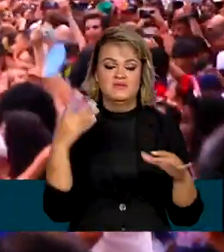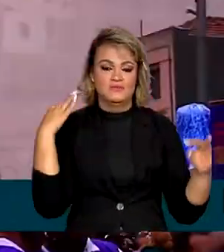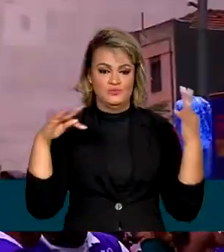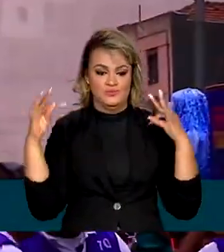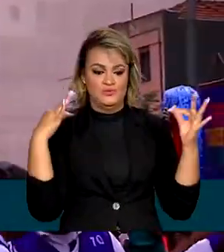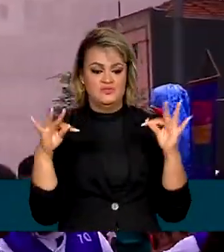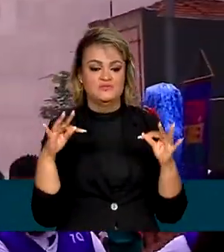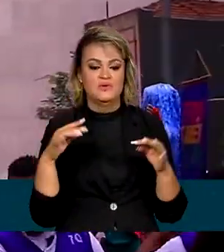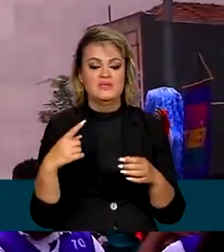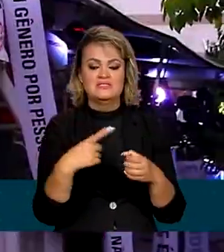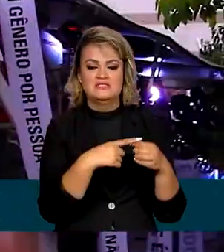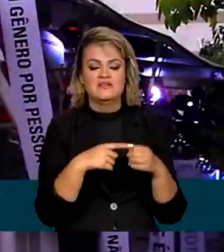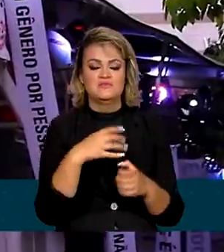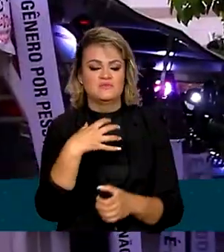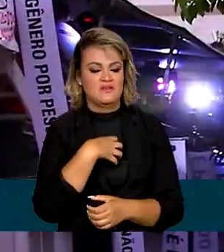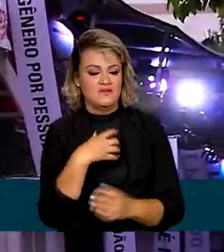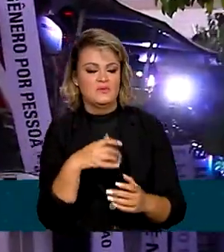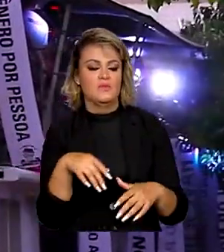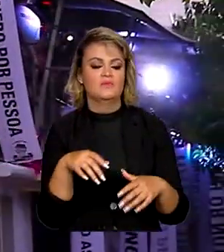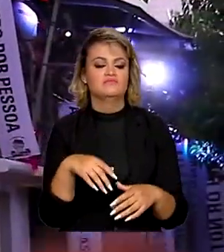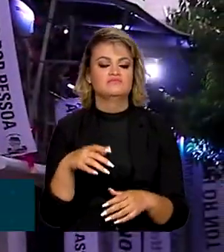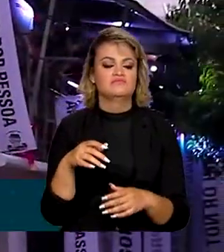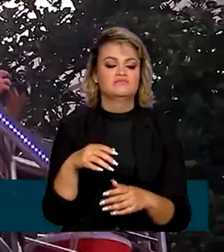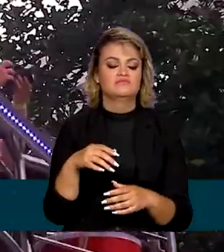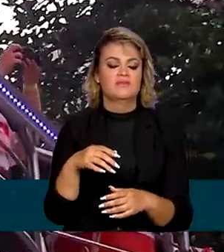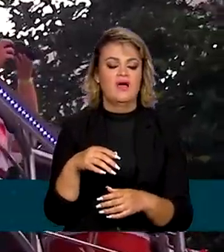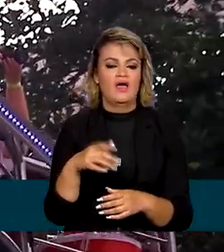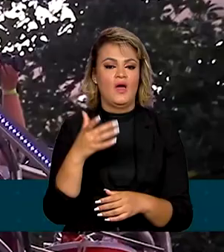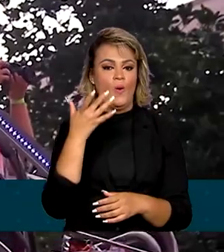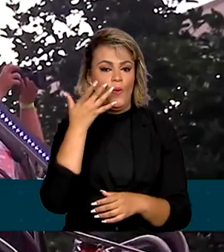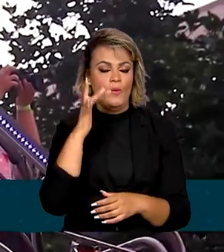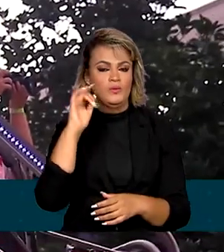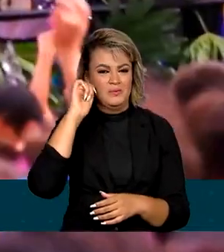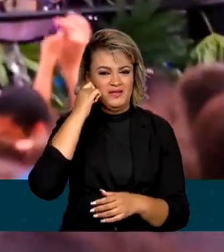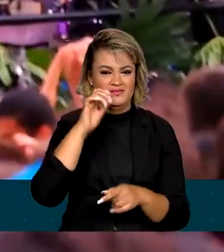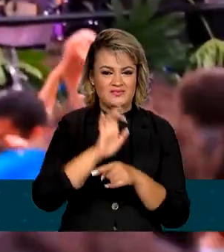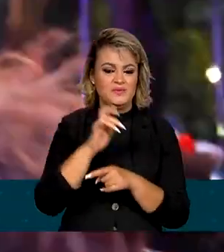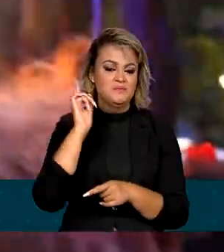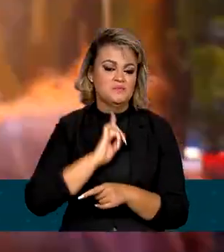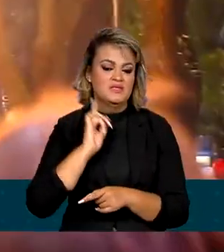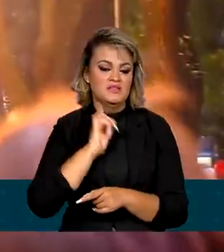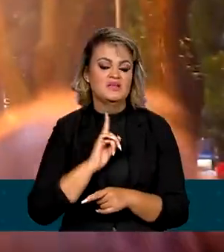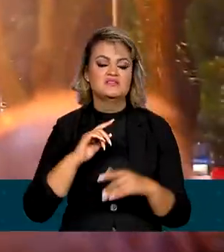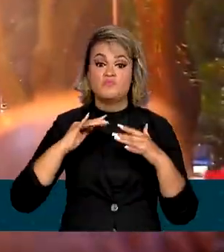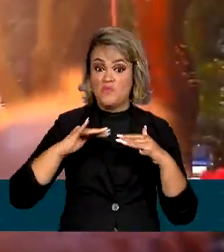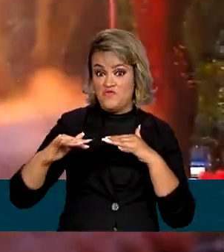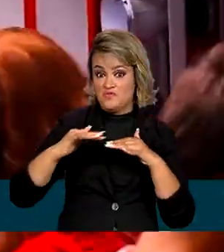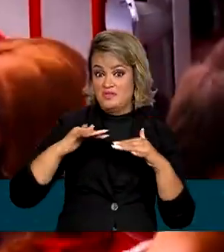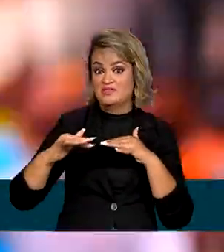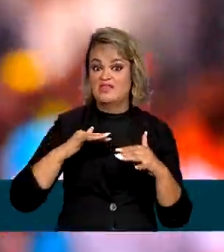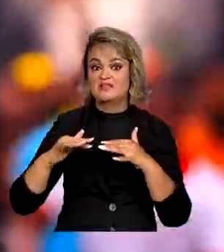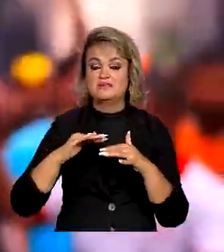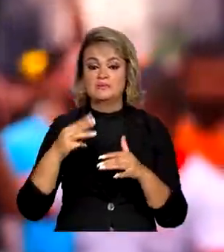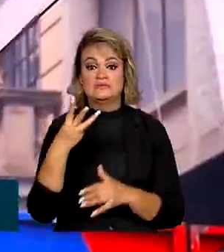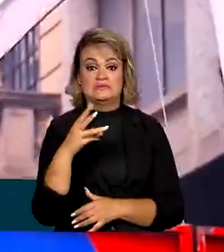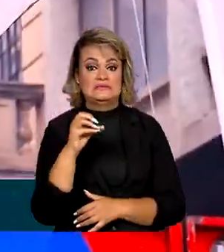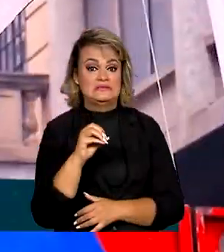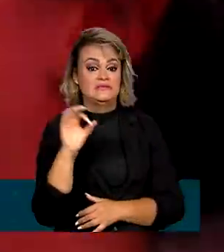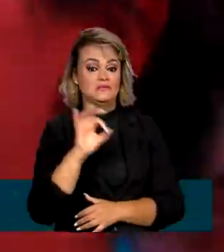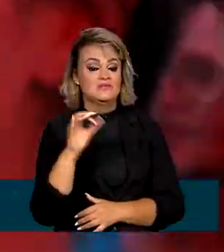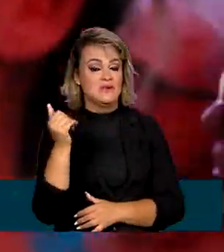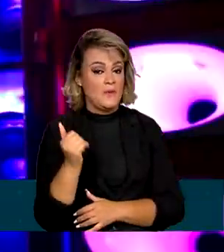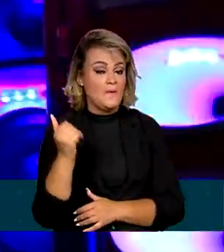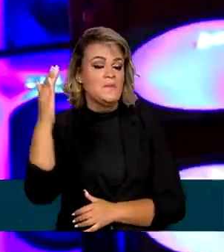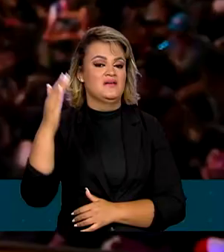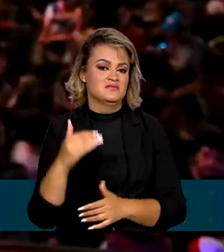Turismo, cidades como Salvador, na Bahia, e Ouro Preto, em Minas Gerais, devem ter uma movimentação 30% maior